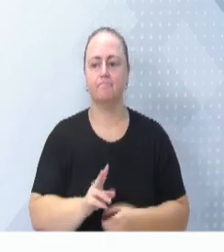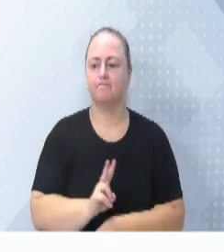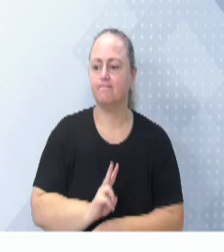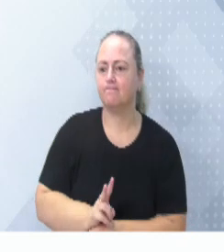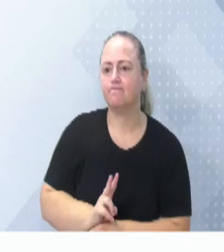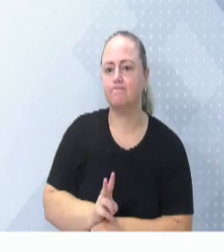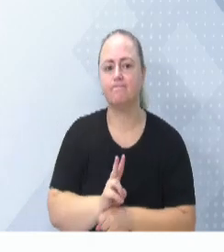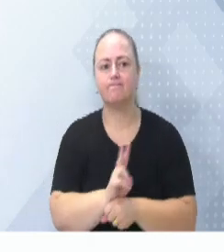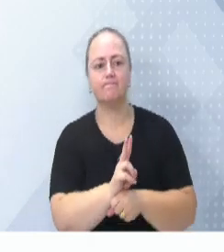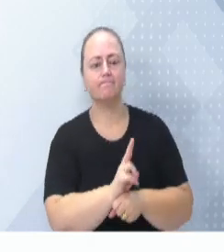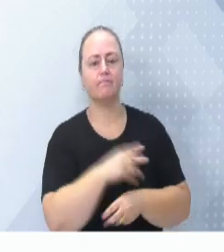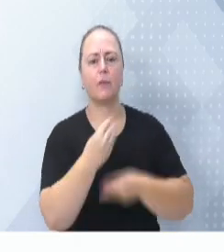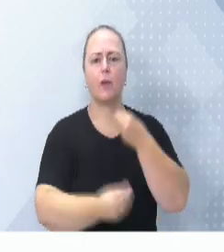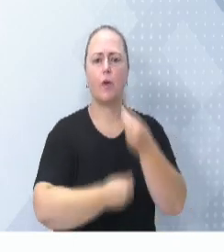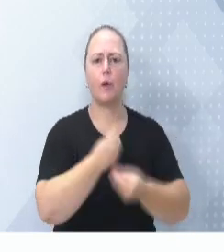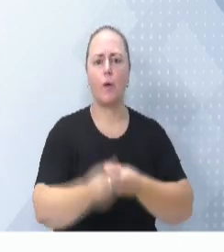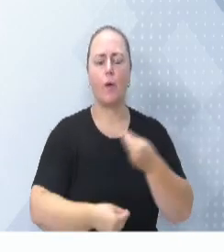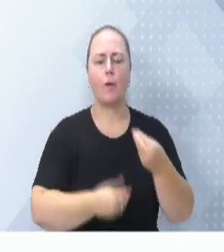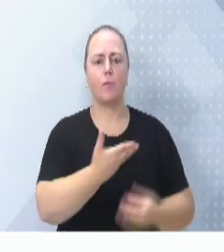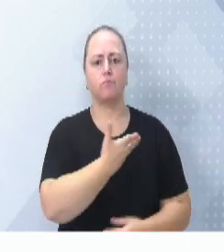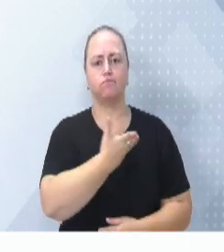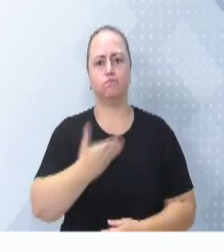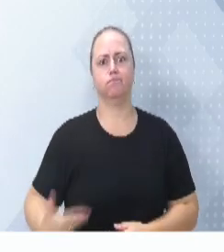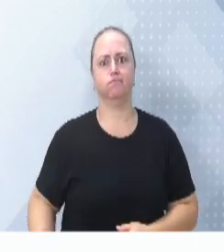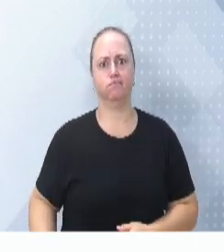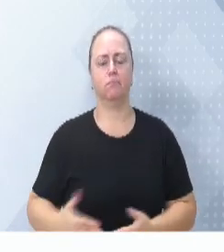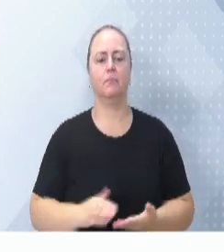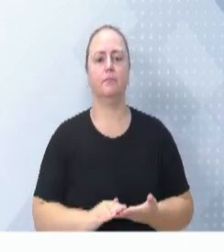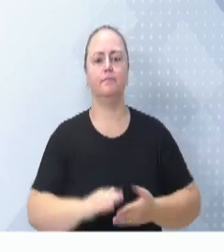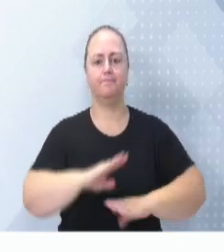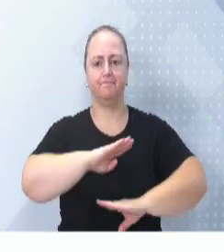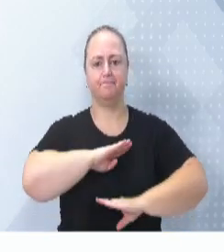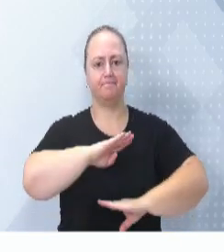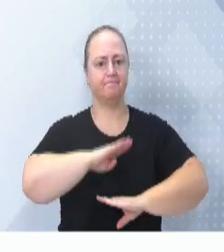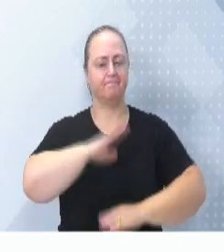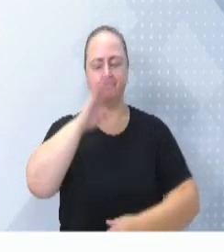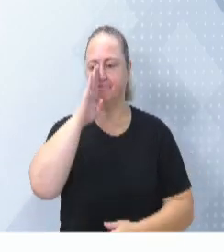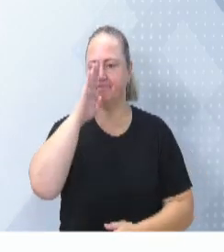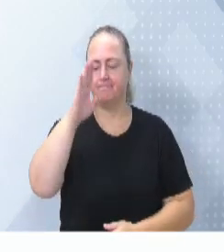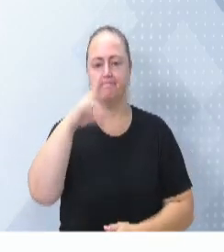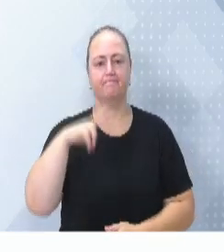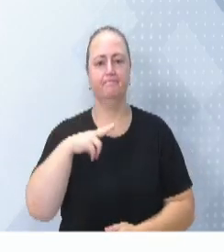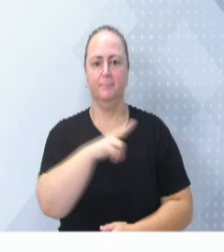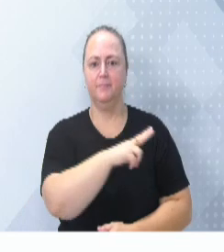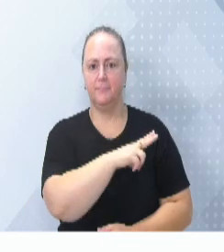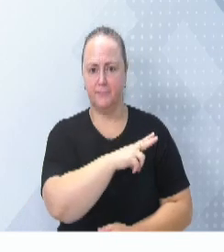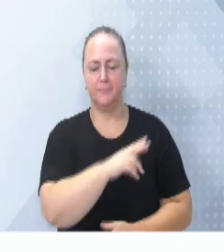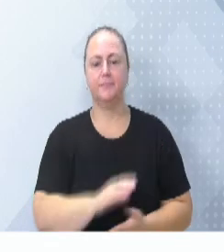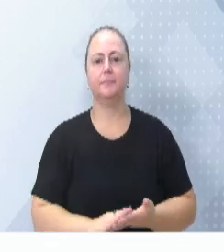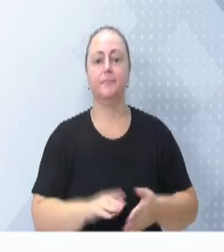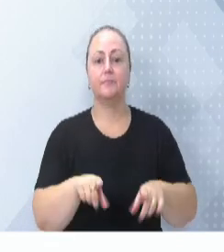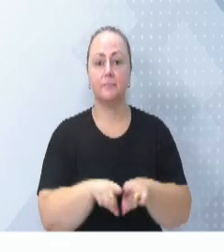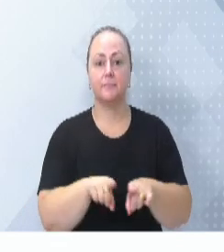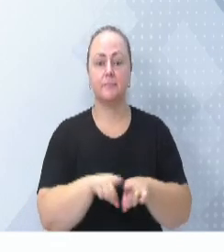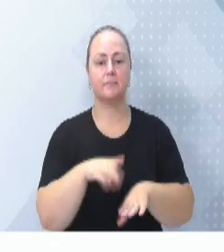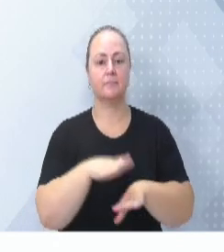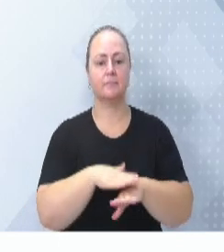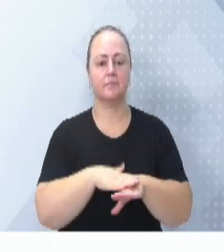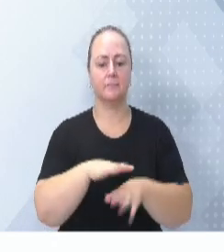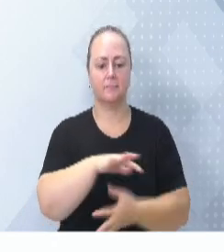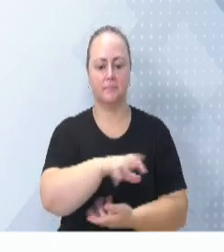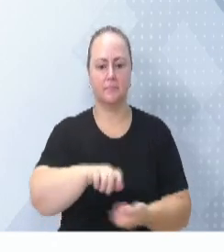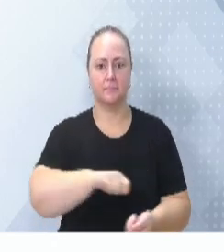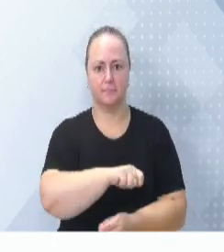gerenciamento da governança clínica, satisfação principalmente dos nossos pacientes, e a autossustentabilidade,